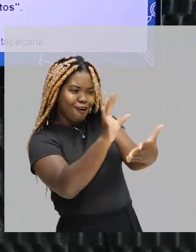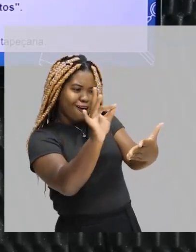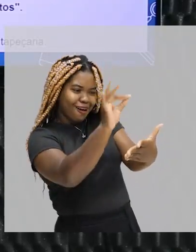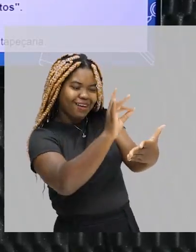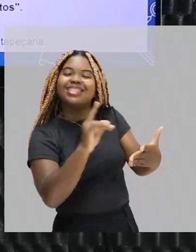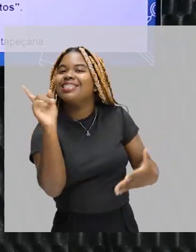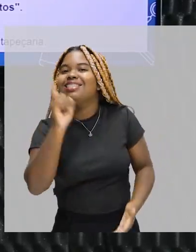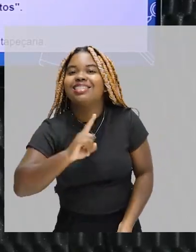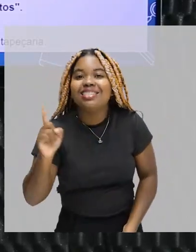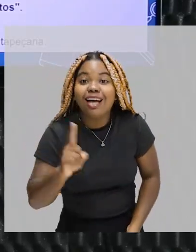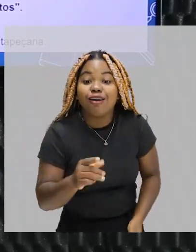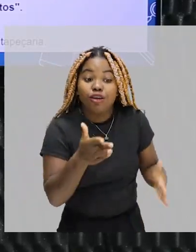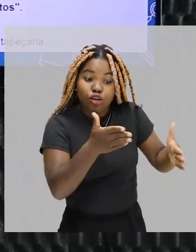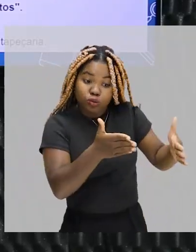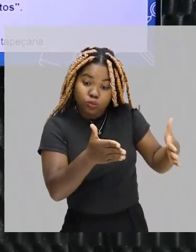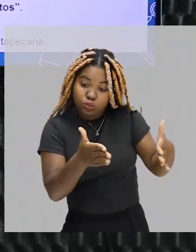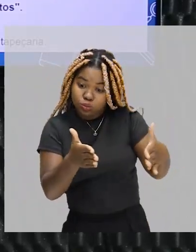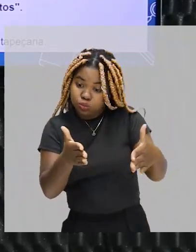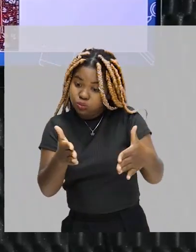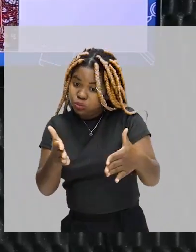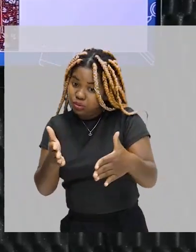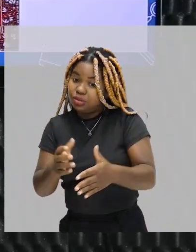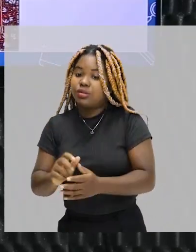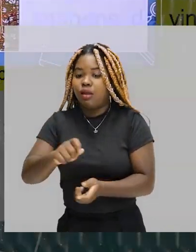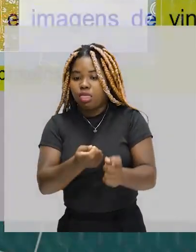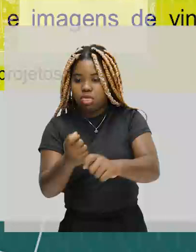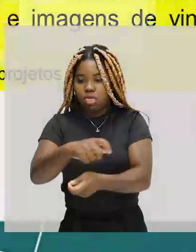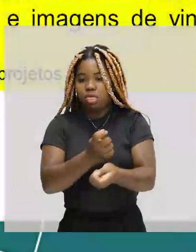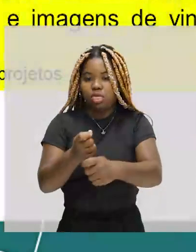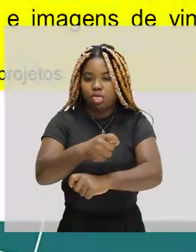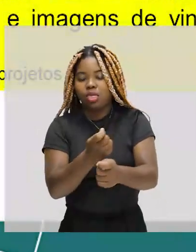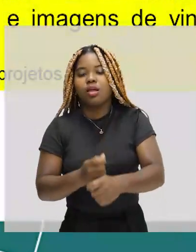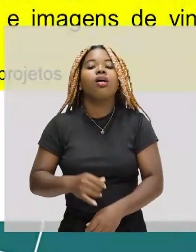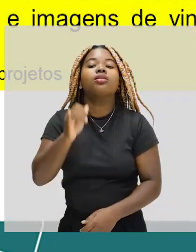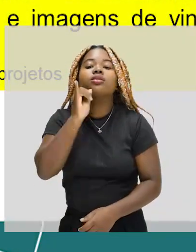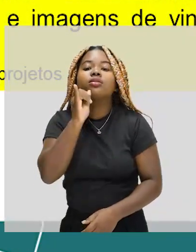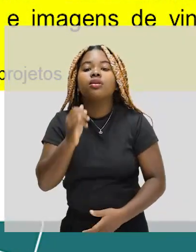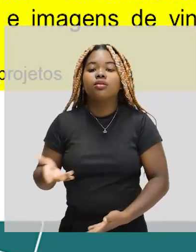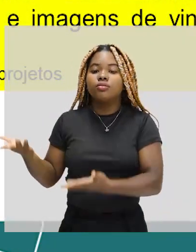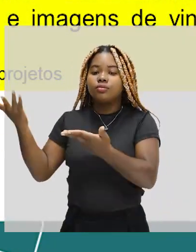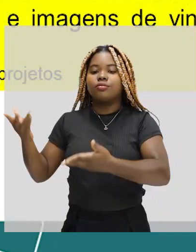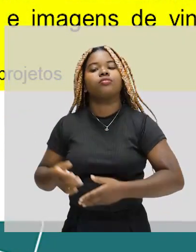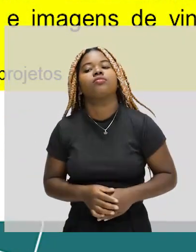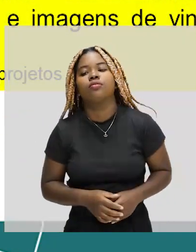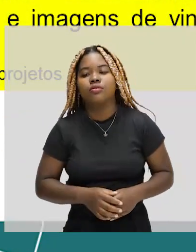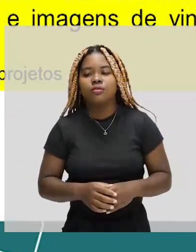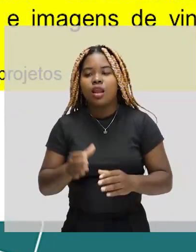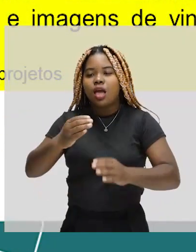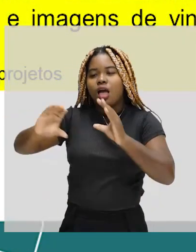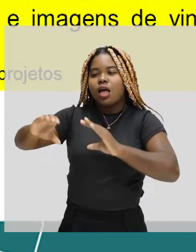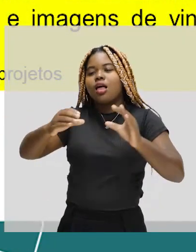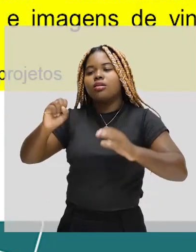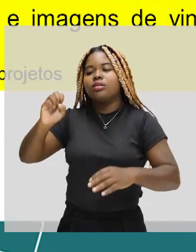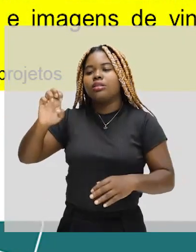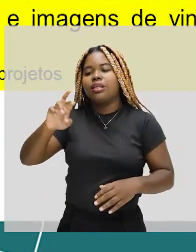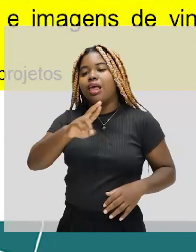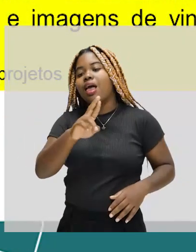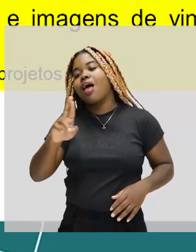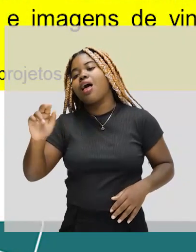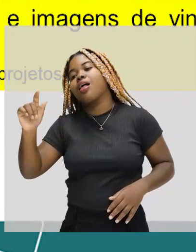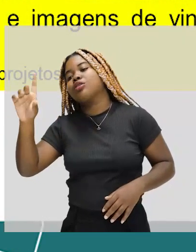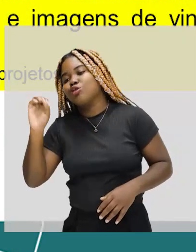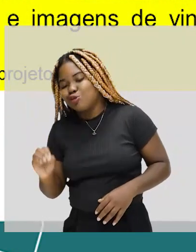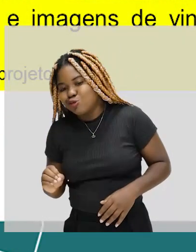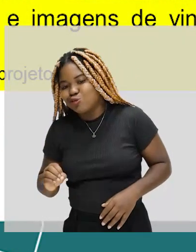fazer o processo artesanal de tapeçaria. Eu dei alguns exemplos. A Canção do Cerrado, de Consenso Acolaço, que é uma